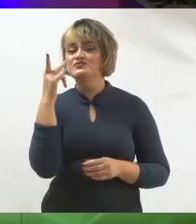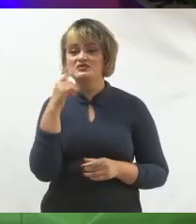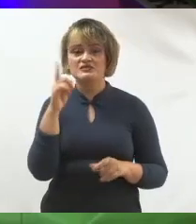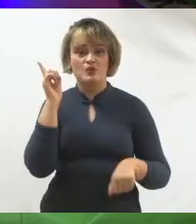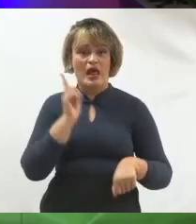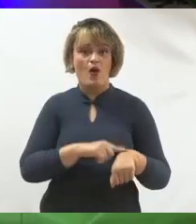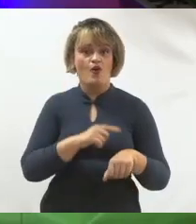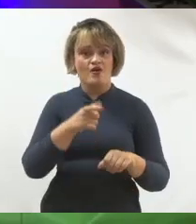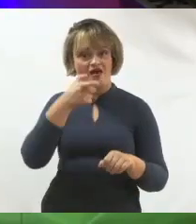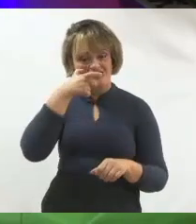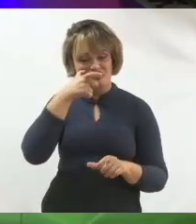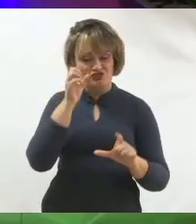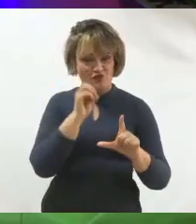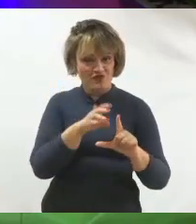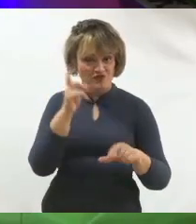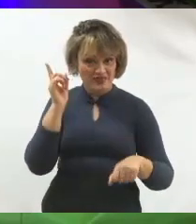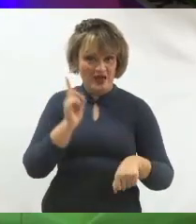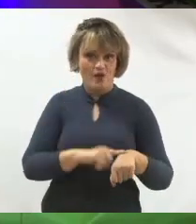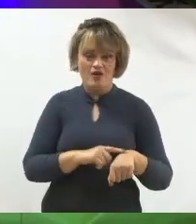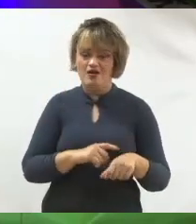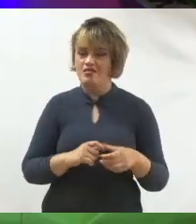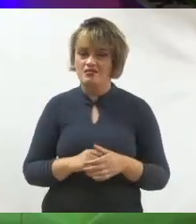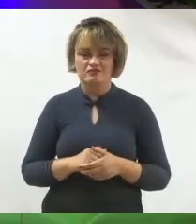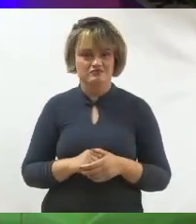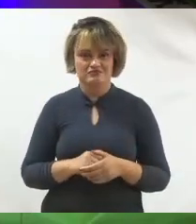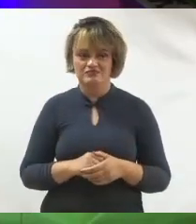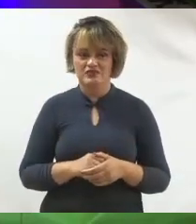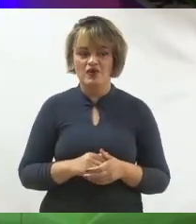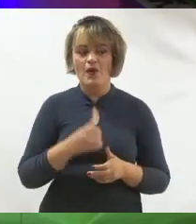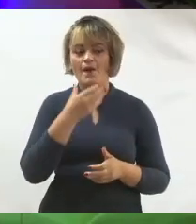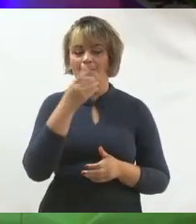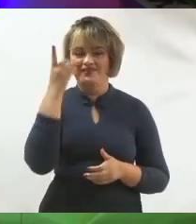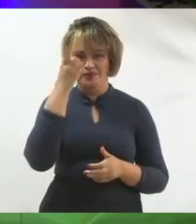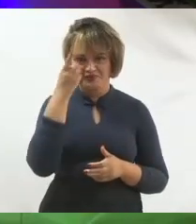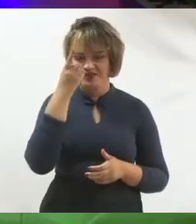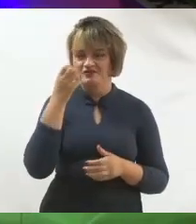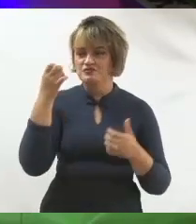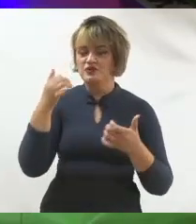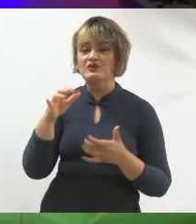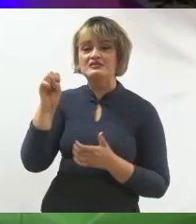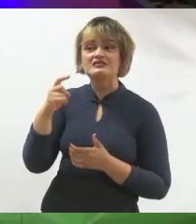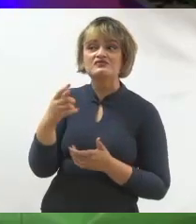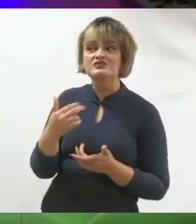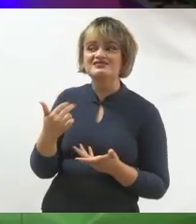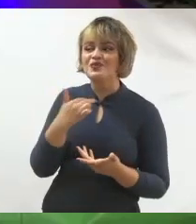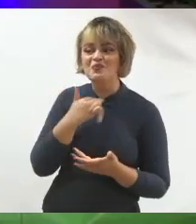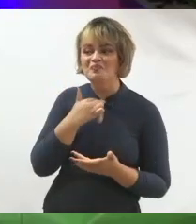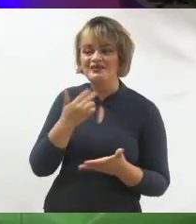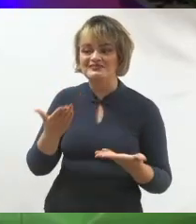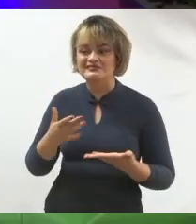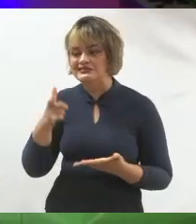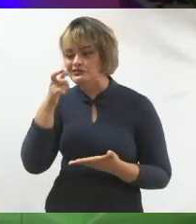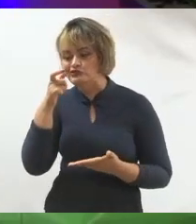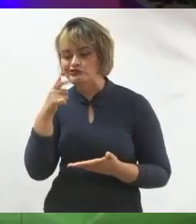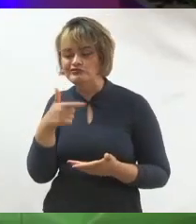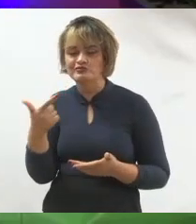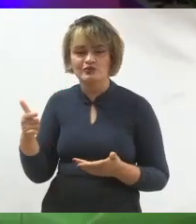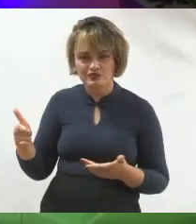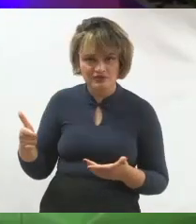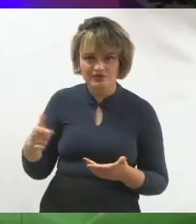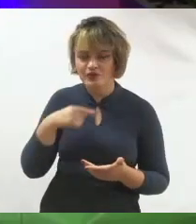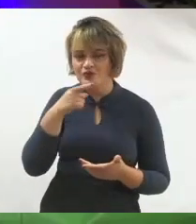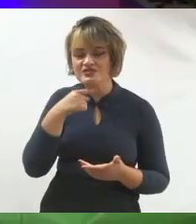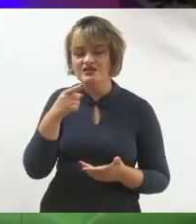vivo vendo aquele... Inclusive o nosso deputado aqui falou, se você tem um compromisso agora, não vai conseguir acompanhar o nosso conteúdo